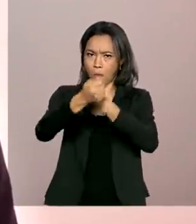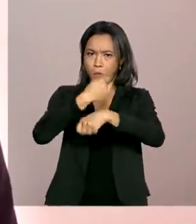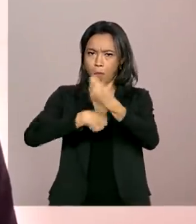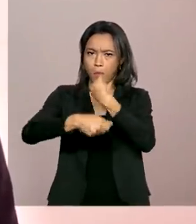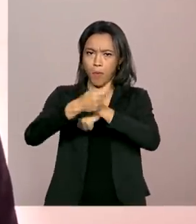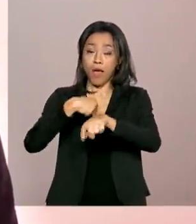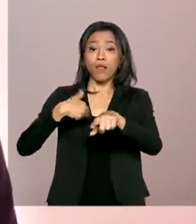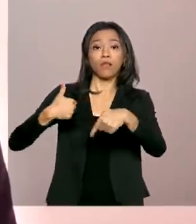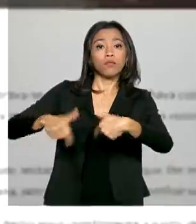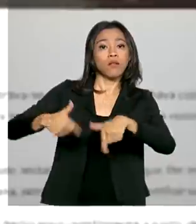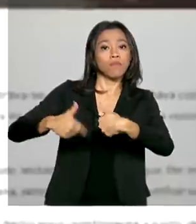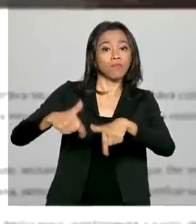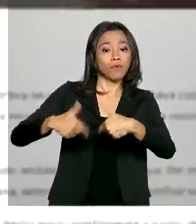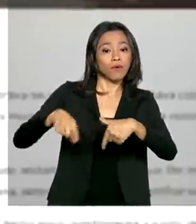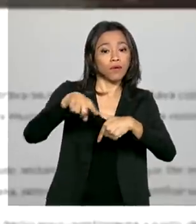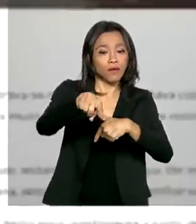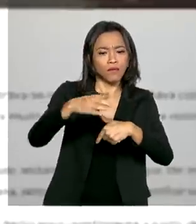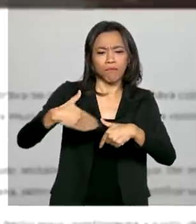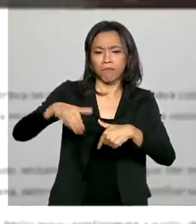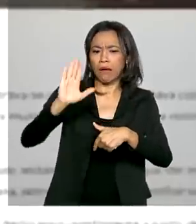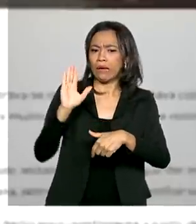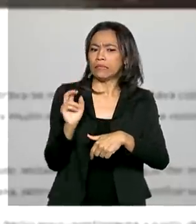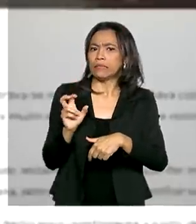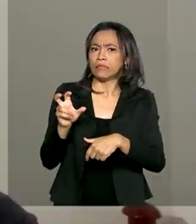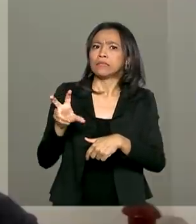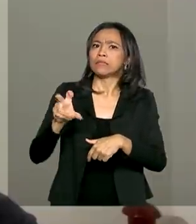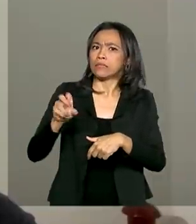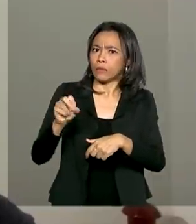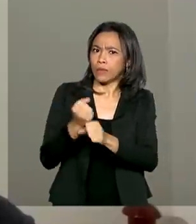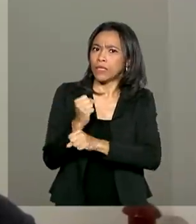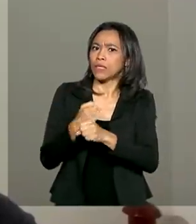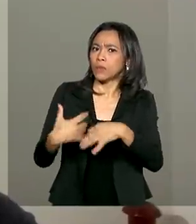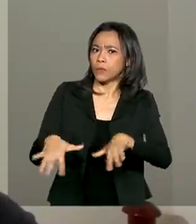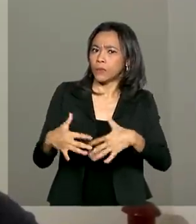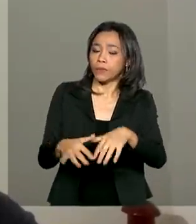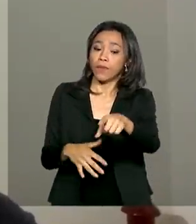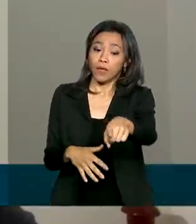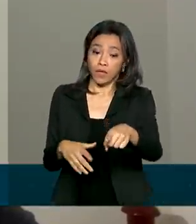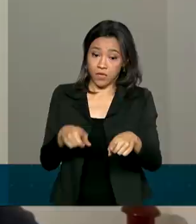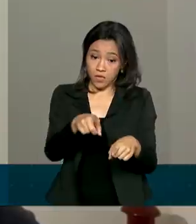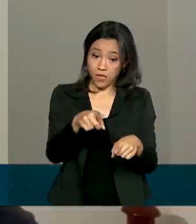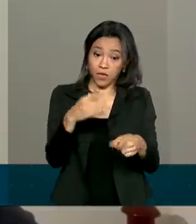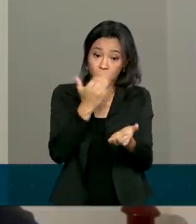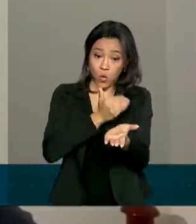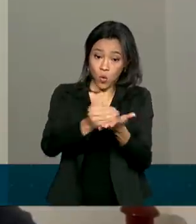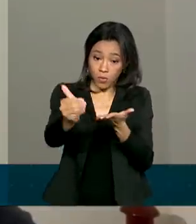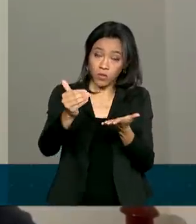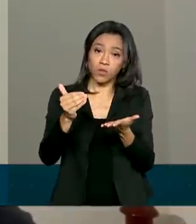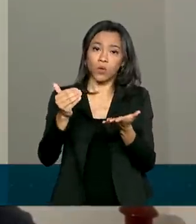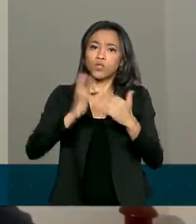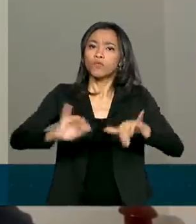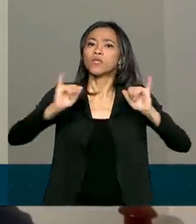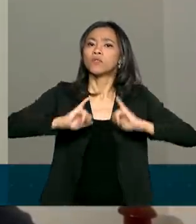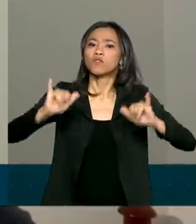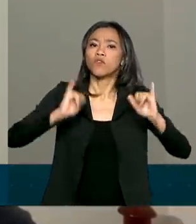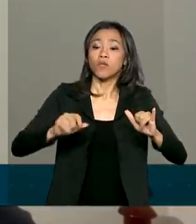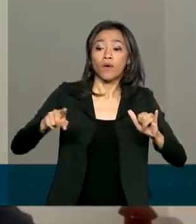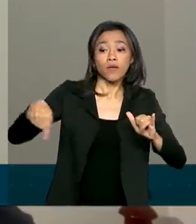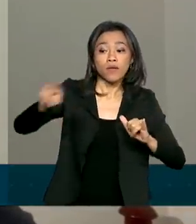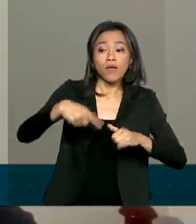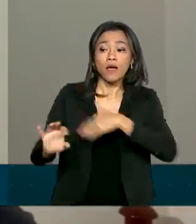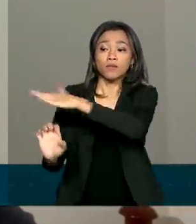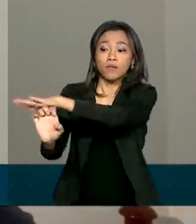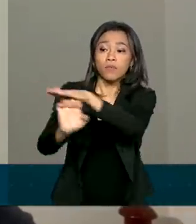trabalha para o público com mais de 50 anos. A gente começou uma campanha aqui, onde as empresas pudessem